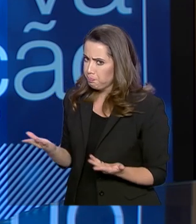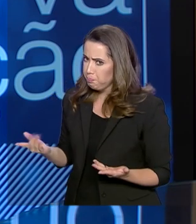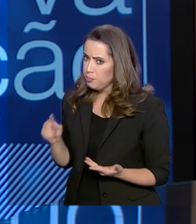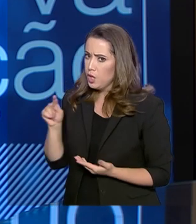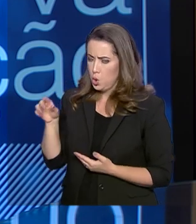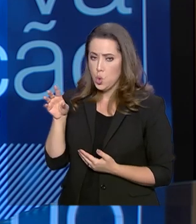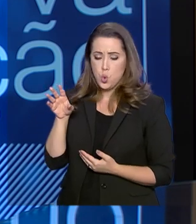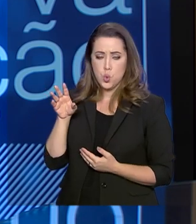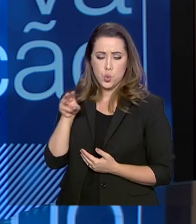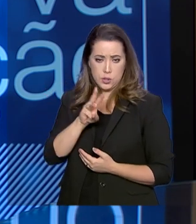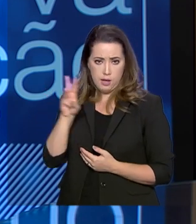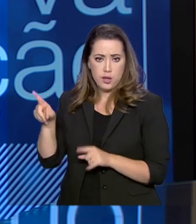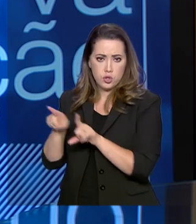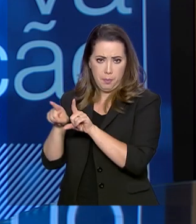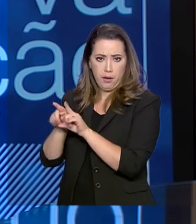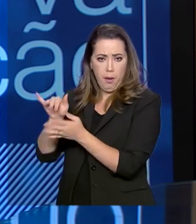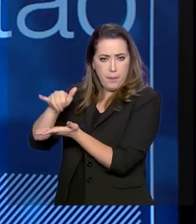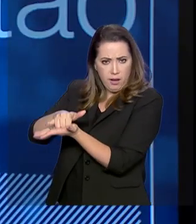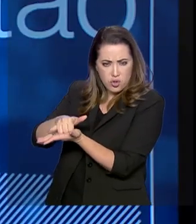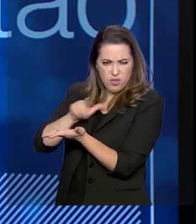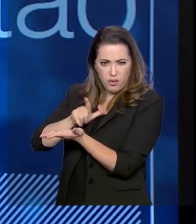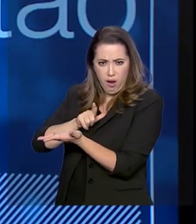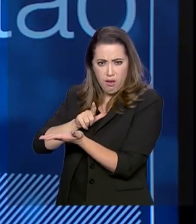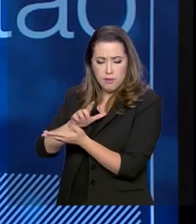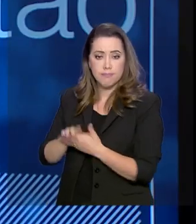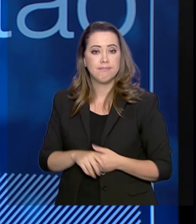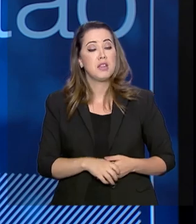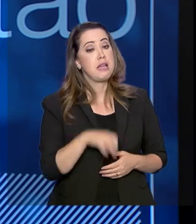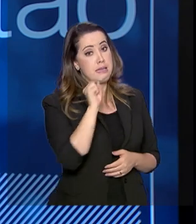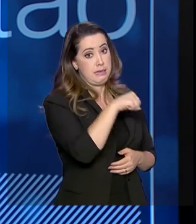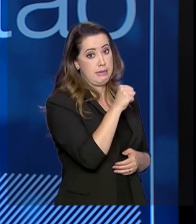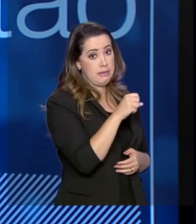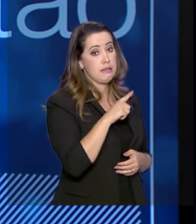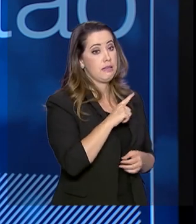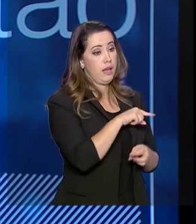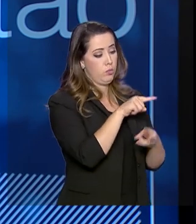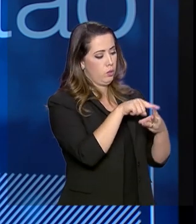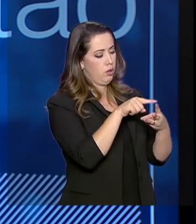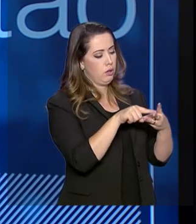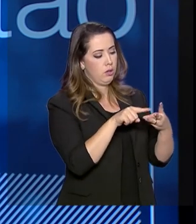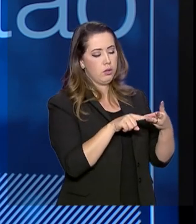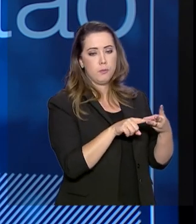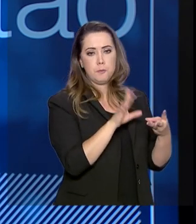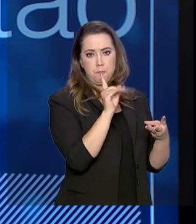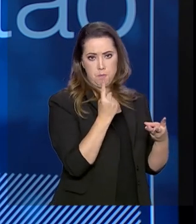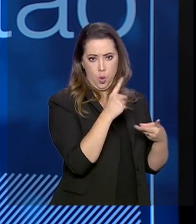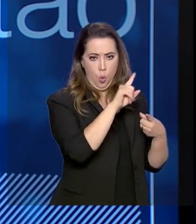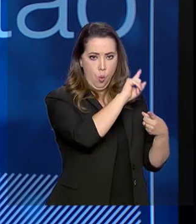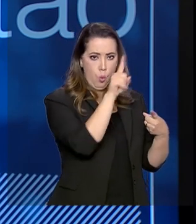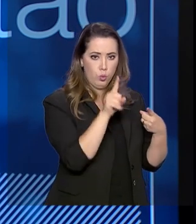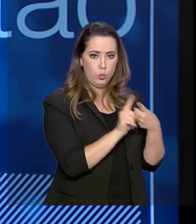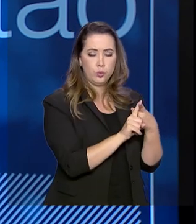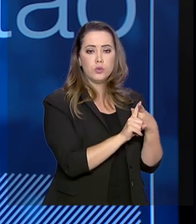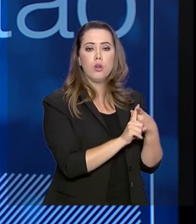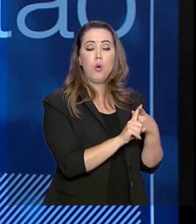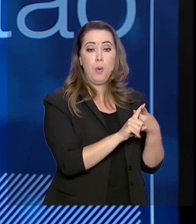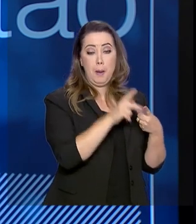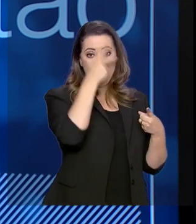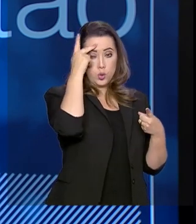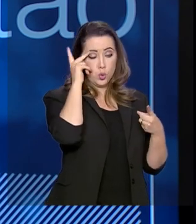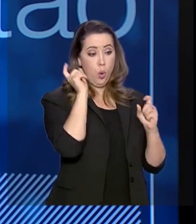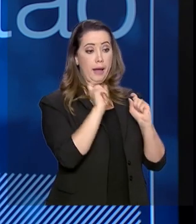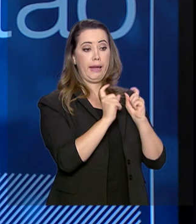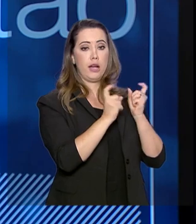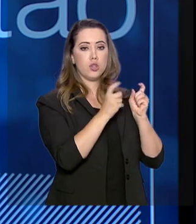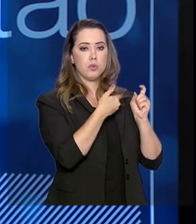aplicativos, é isso? Exatamente. Nós lançamos um conjunto de três aplicativos, um deles é voltado para o gestor